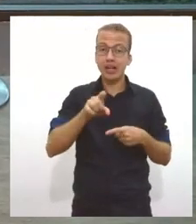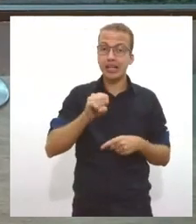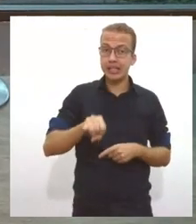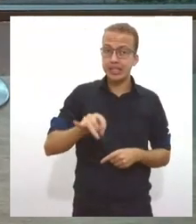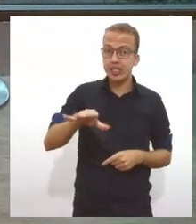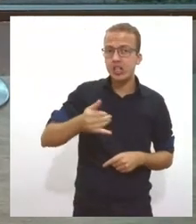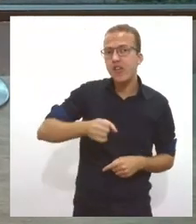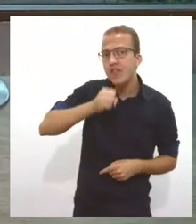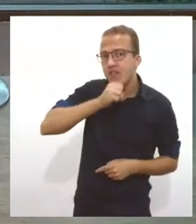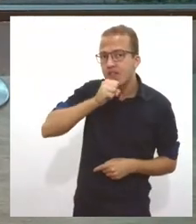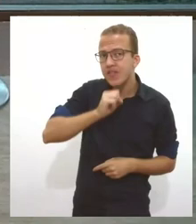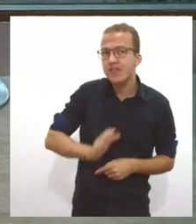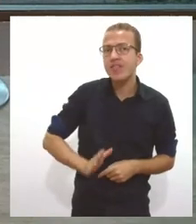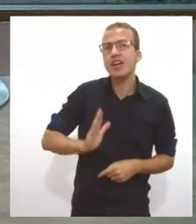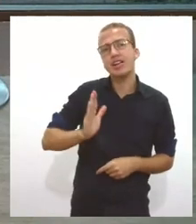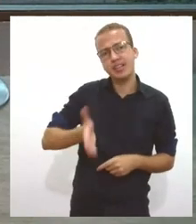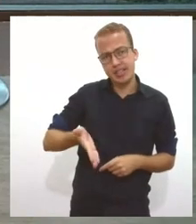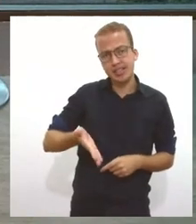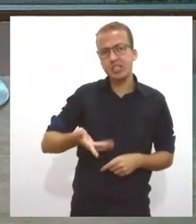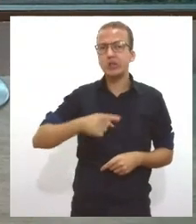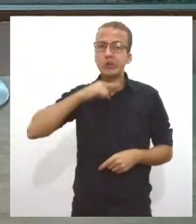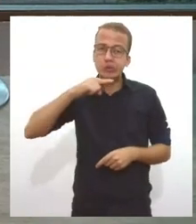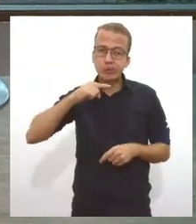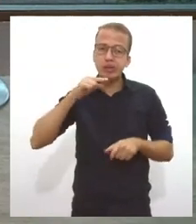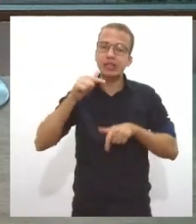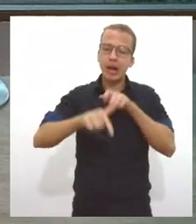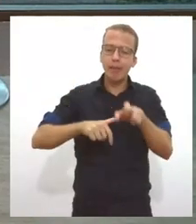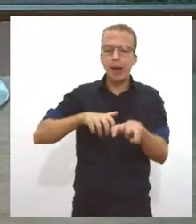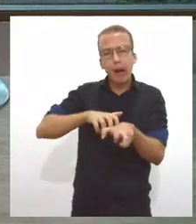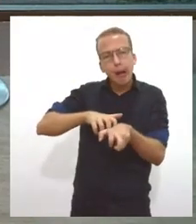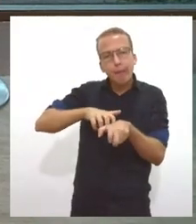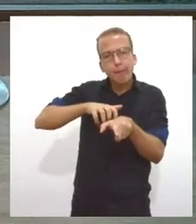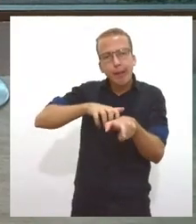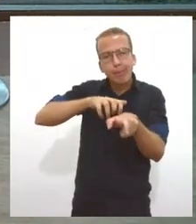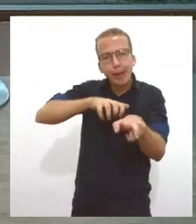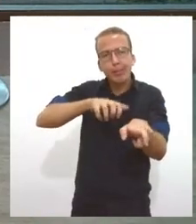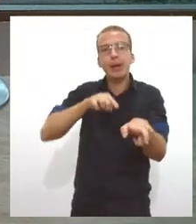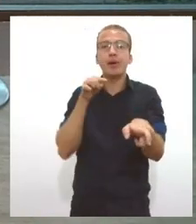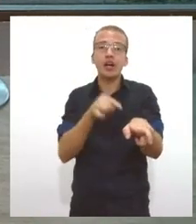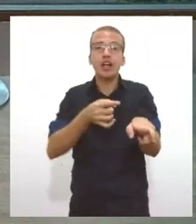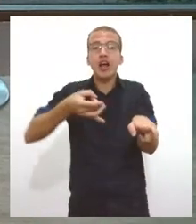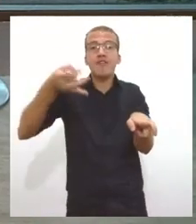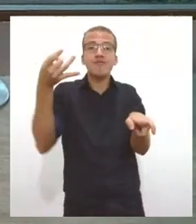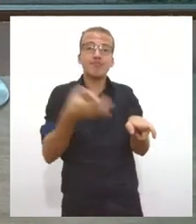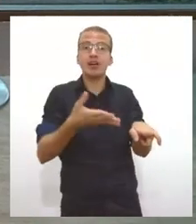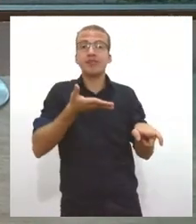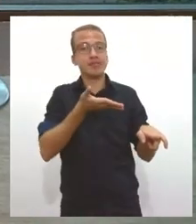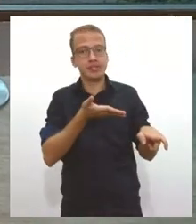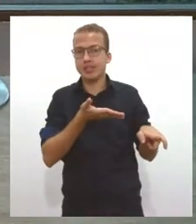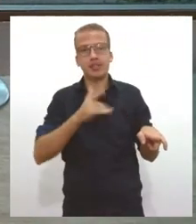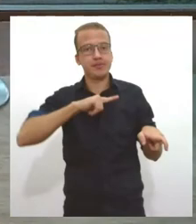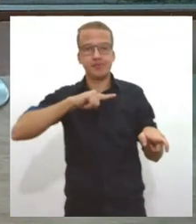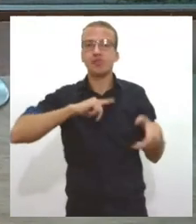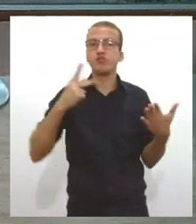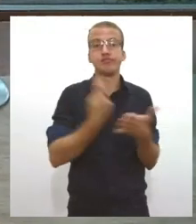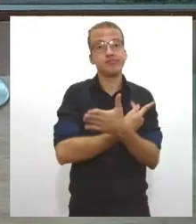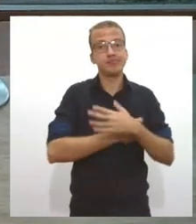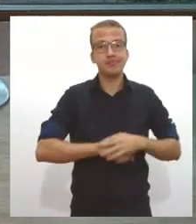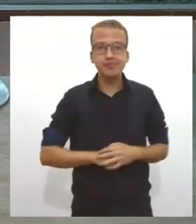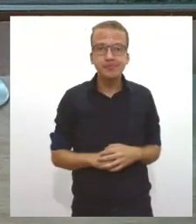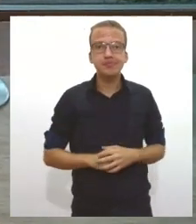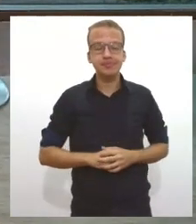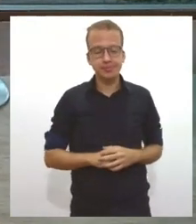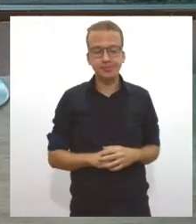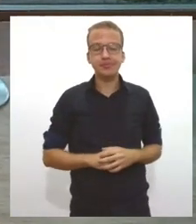pujante que ele não dá mais para o trabalho são literalmente abandonados a própria sorte sim infelizmente mas